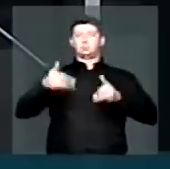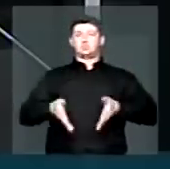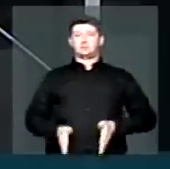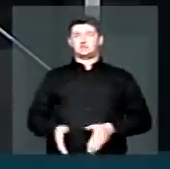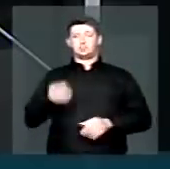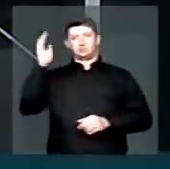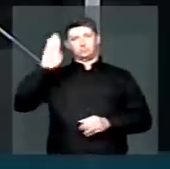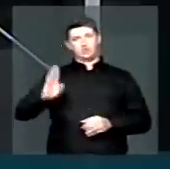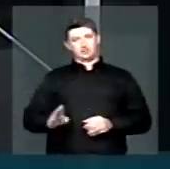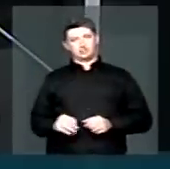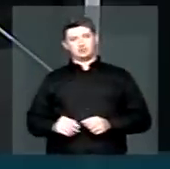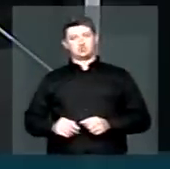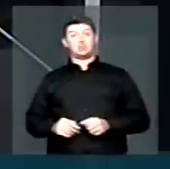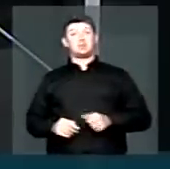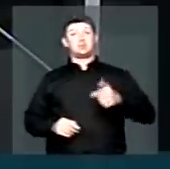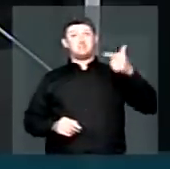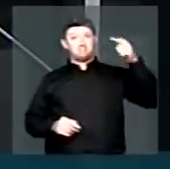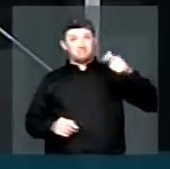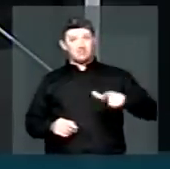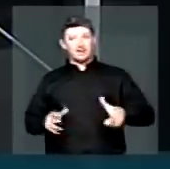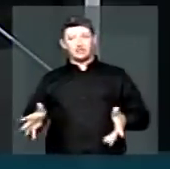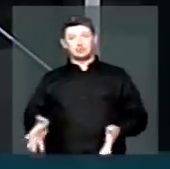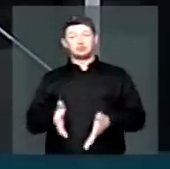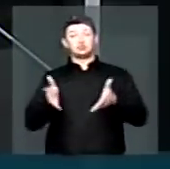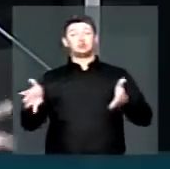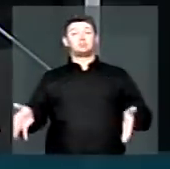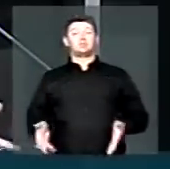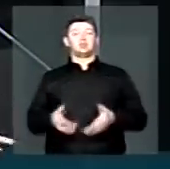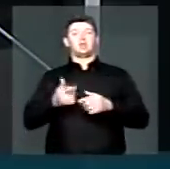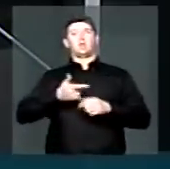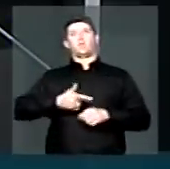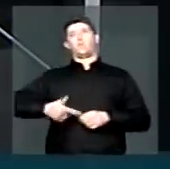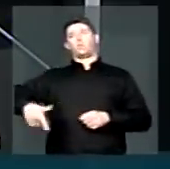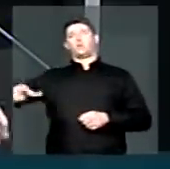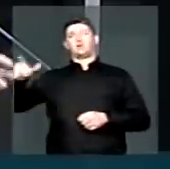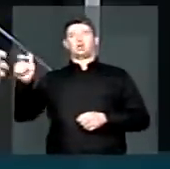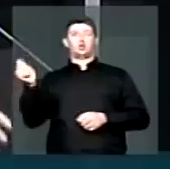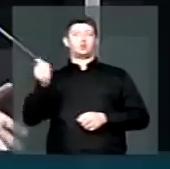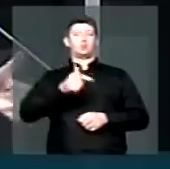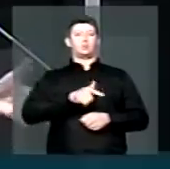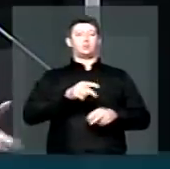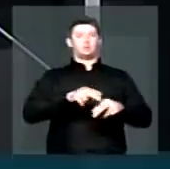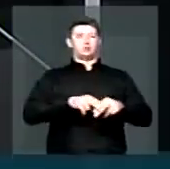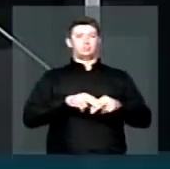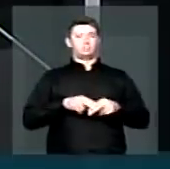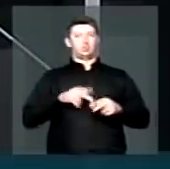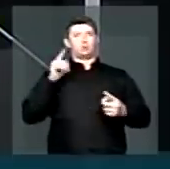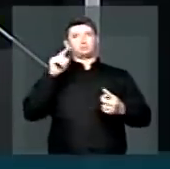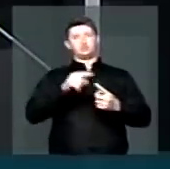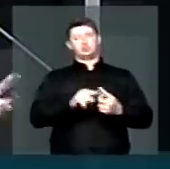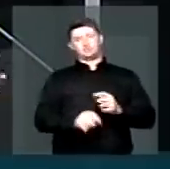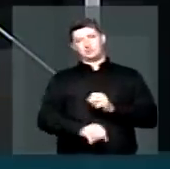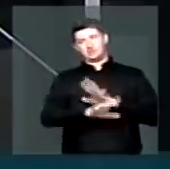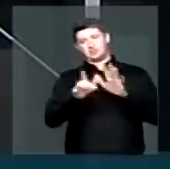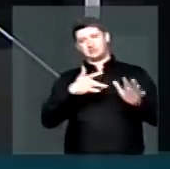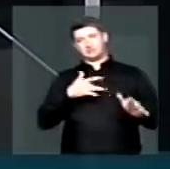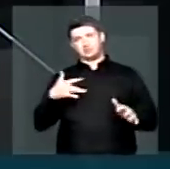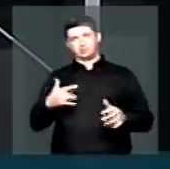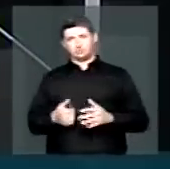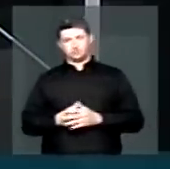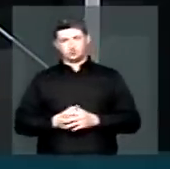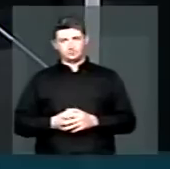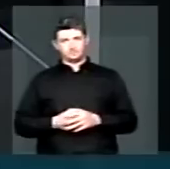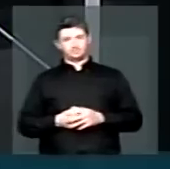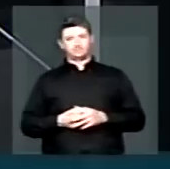neste país e muito mais estimuladas por razões outras do que por condições objetivas ou por escolhas